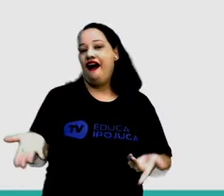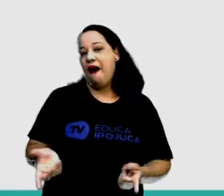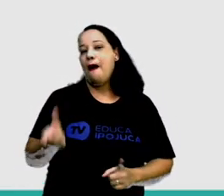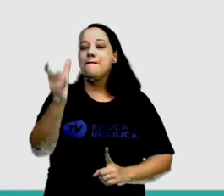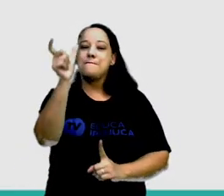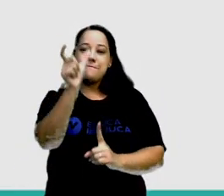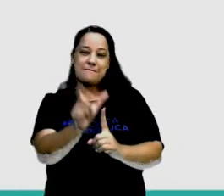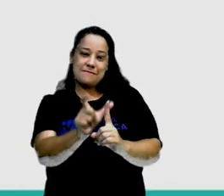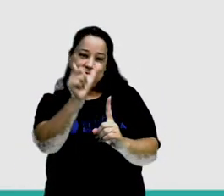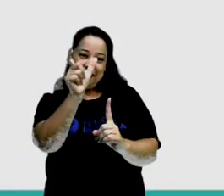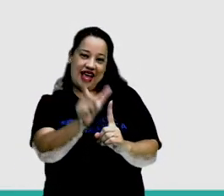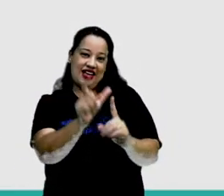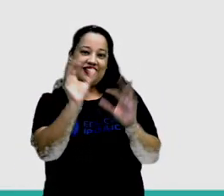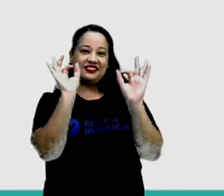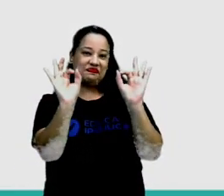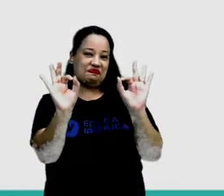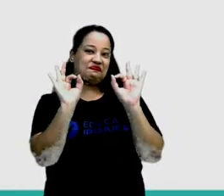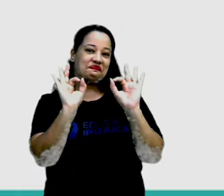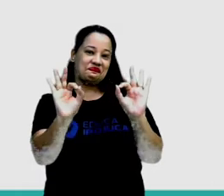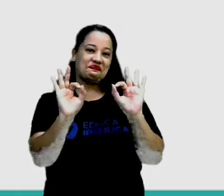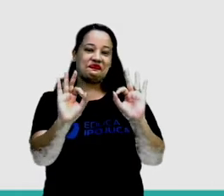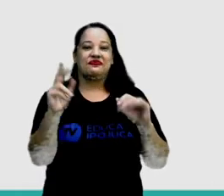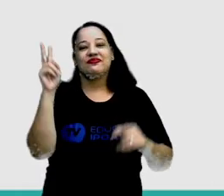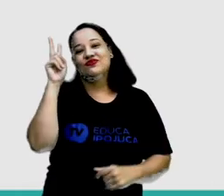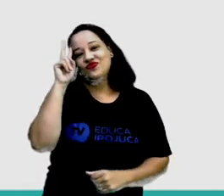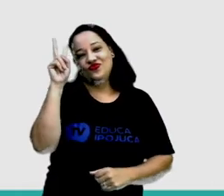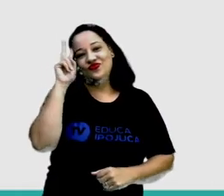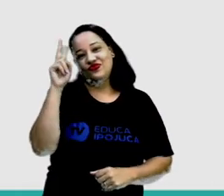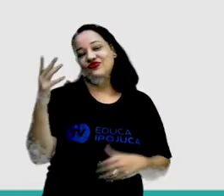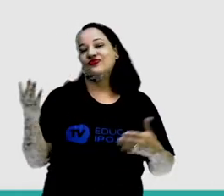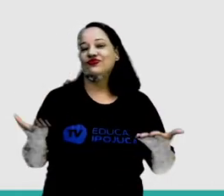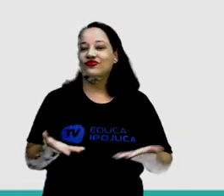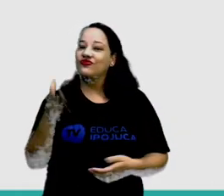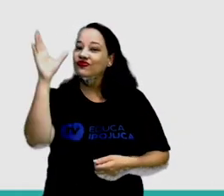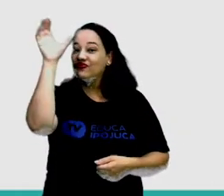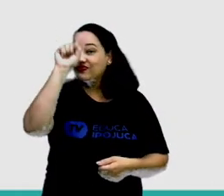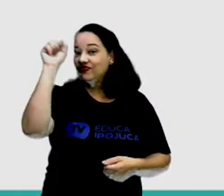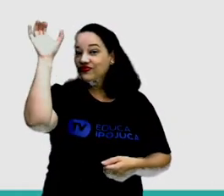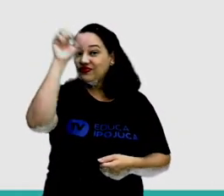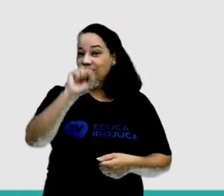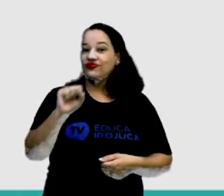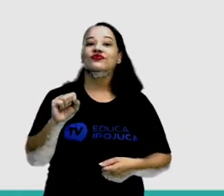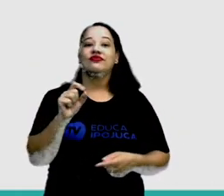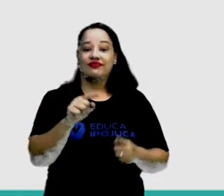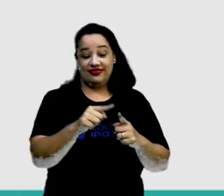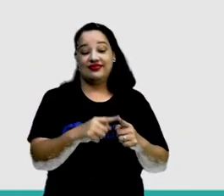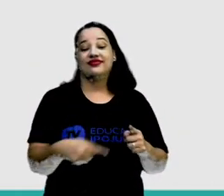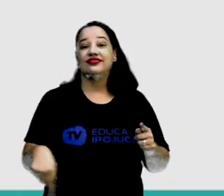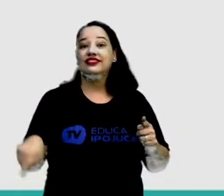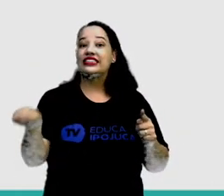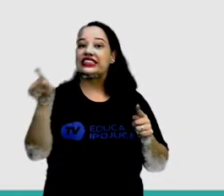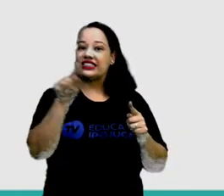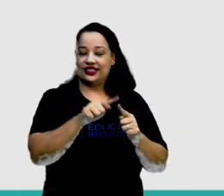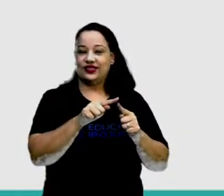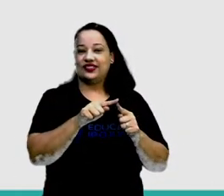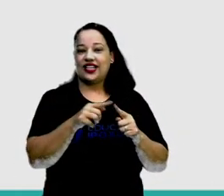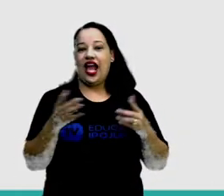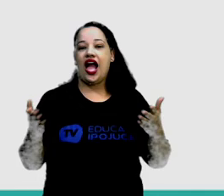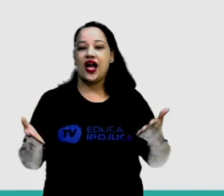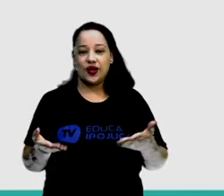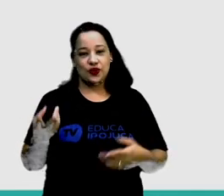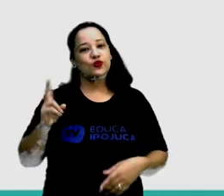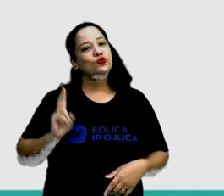principal hoje da nossa historinha. Aprendemos hoje sobre o círculo e vamos continuar